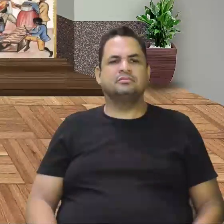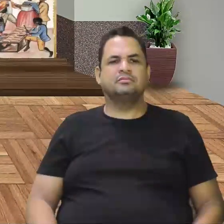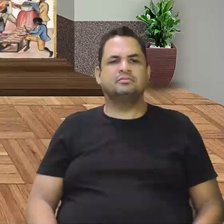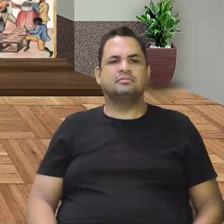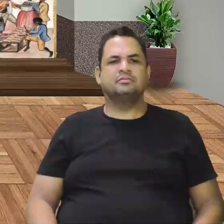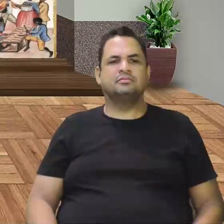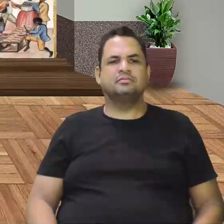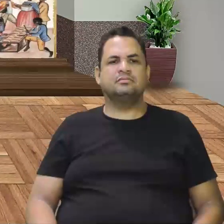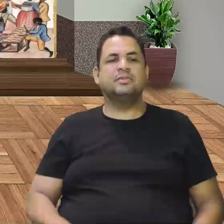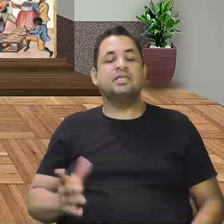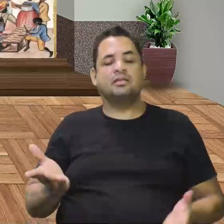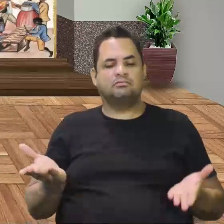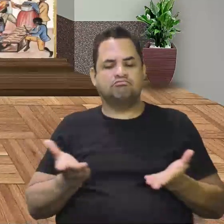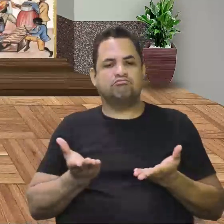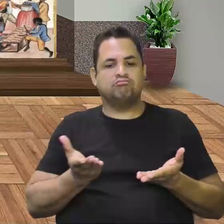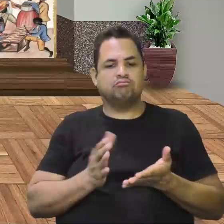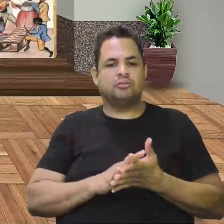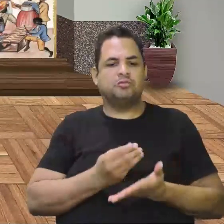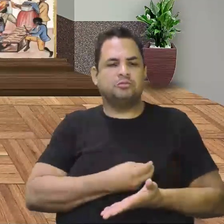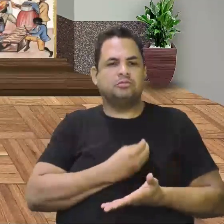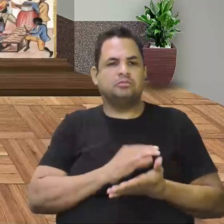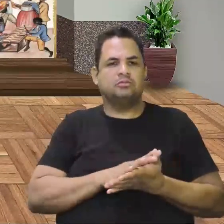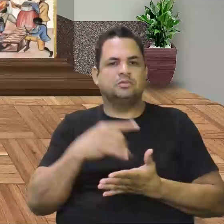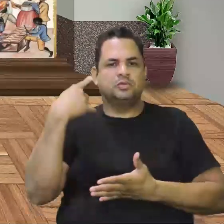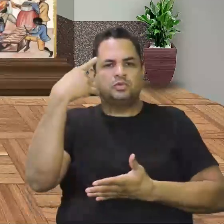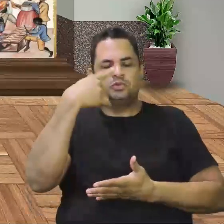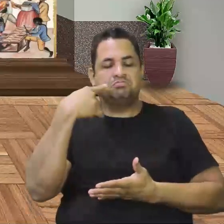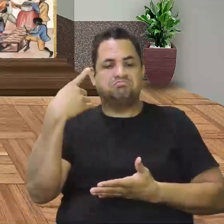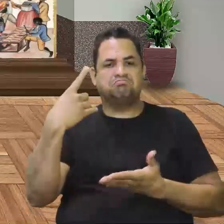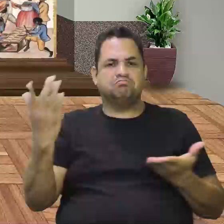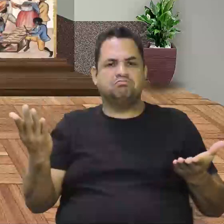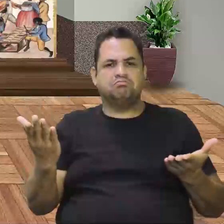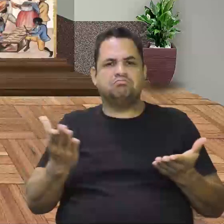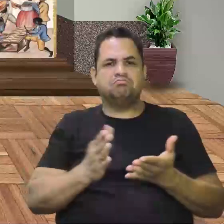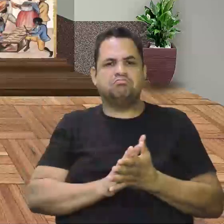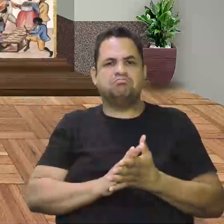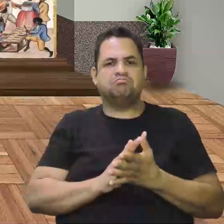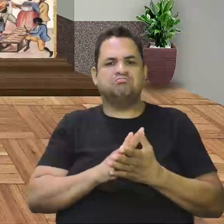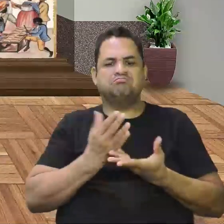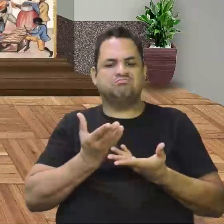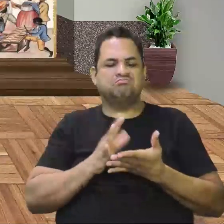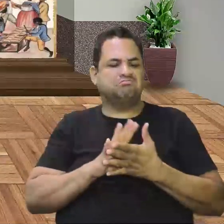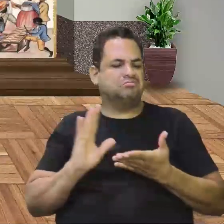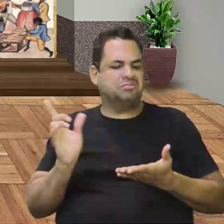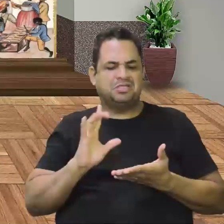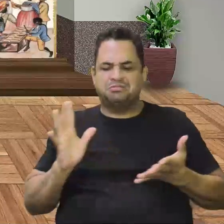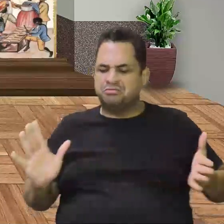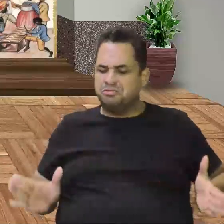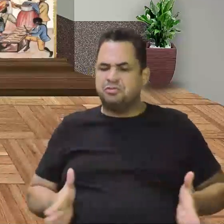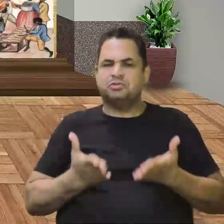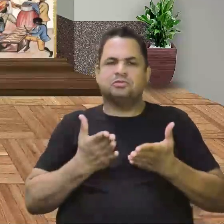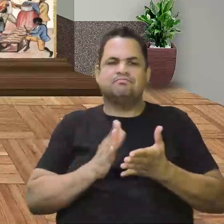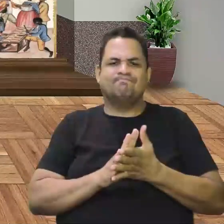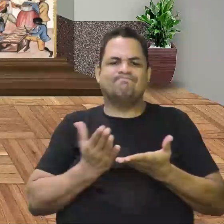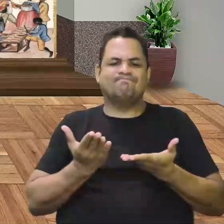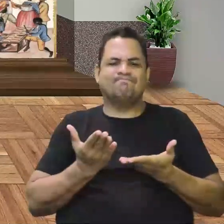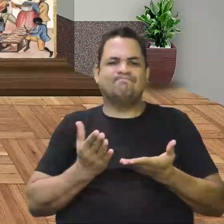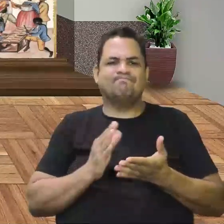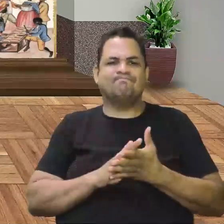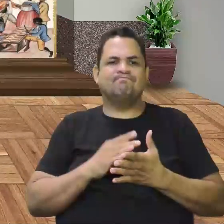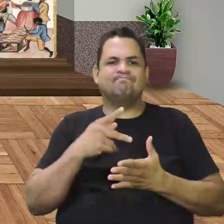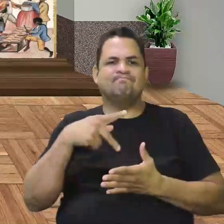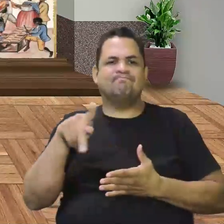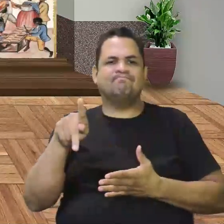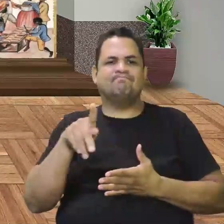Mas naquele momento lá, os espanholaes desestimulavam isso daí. Desestimulavam para